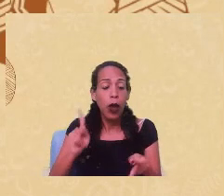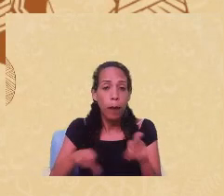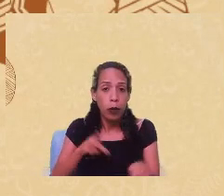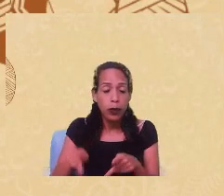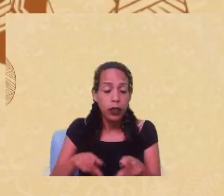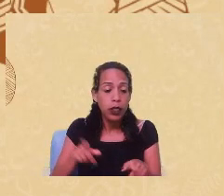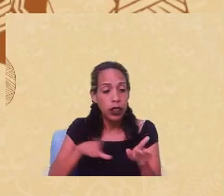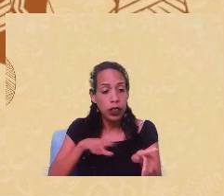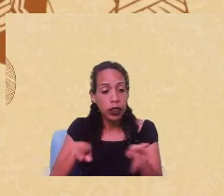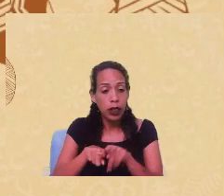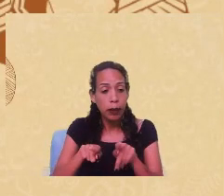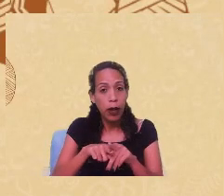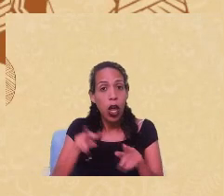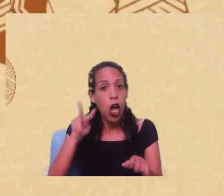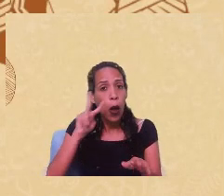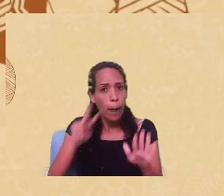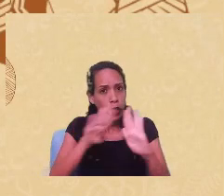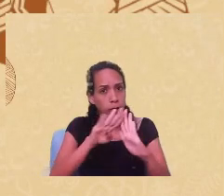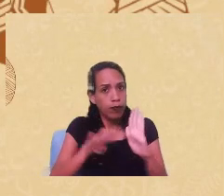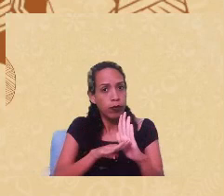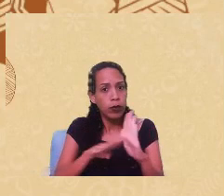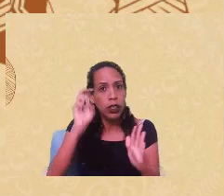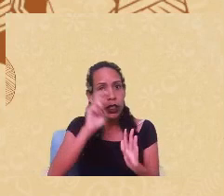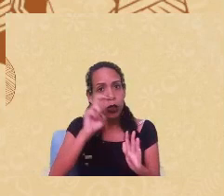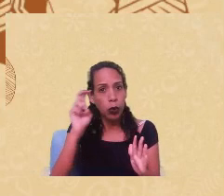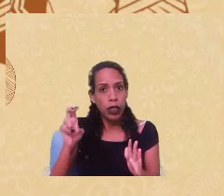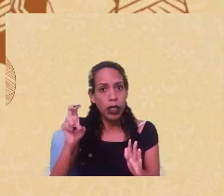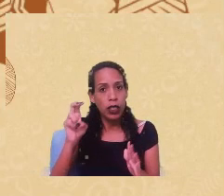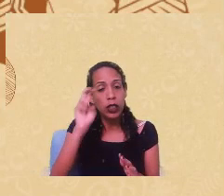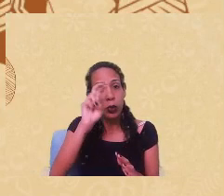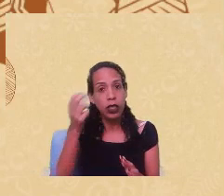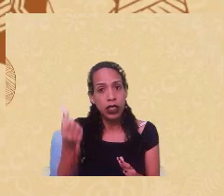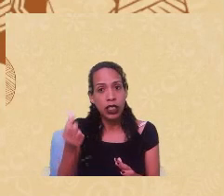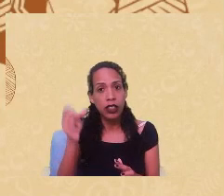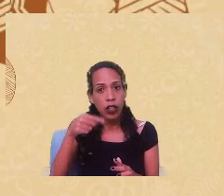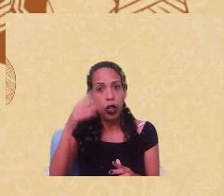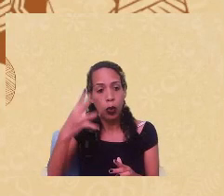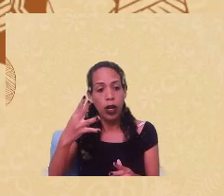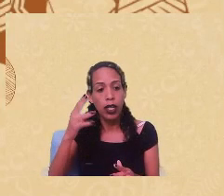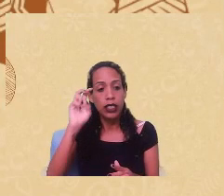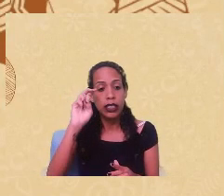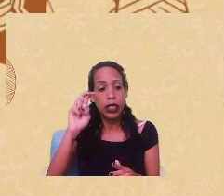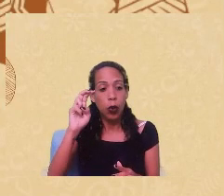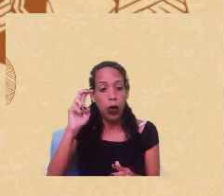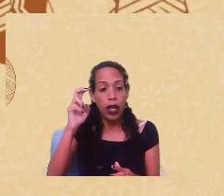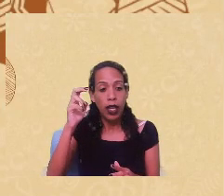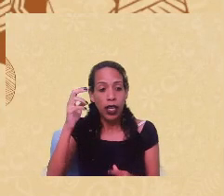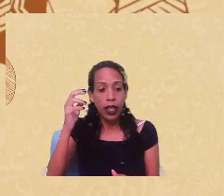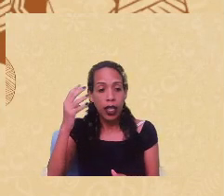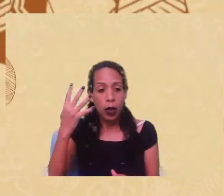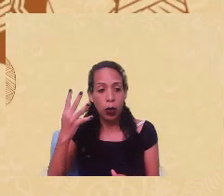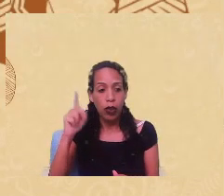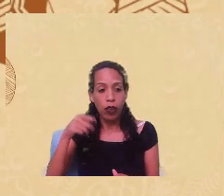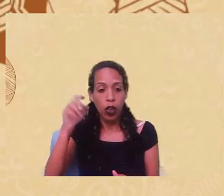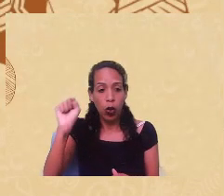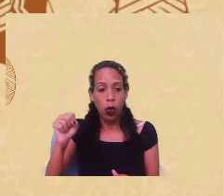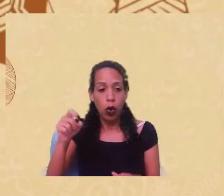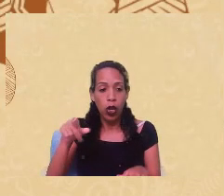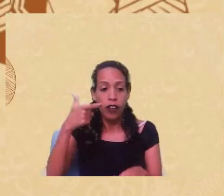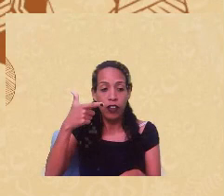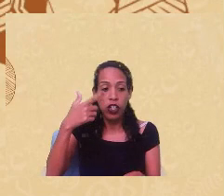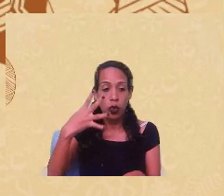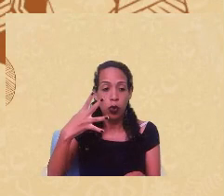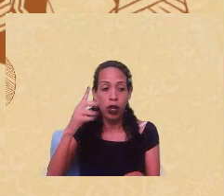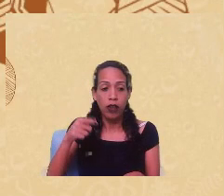que mostram isso, né, 56,4, 54,8 e 24,3 de gestantes pretas,